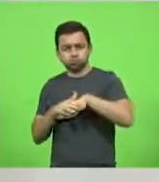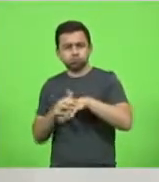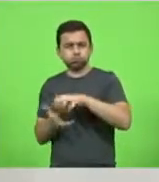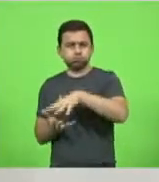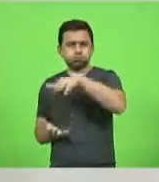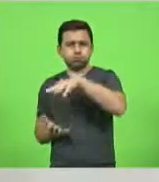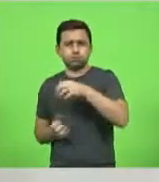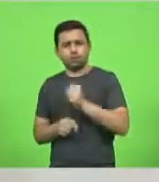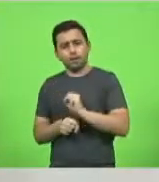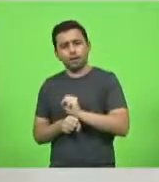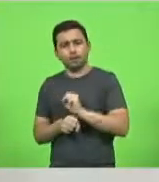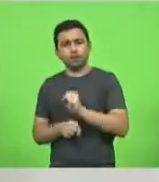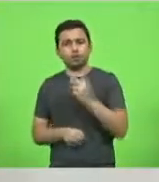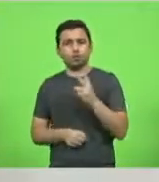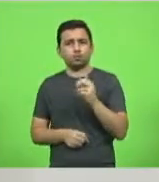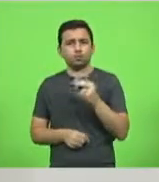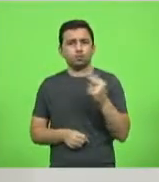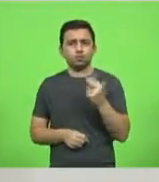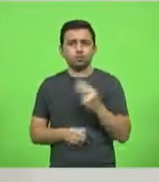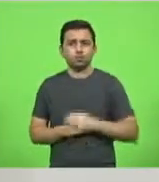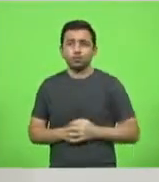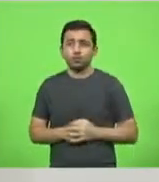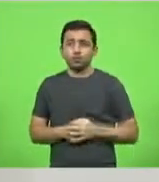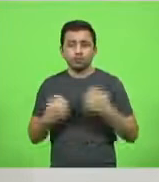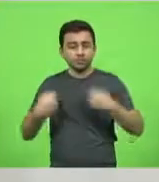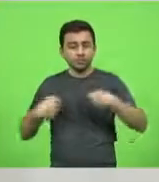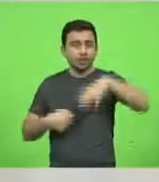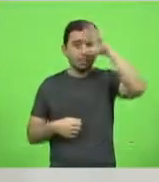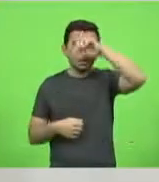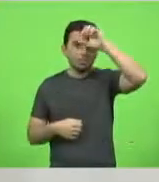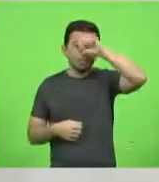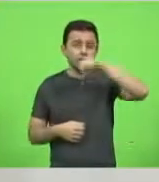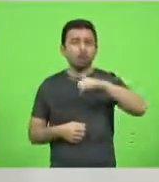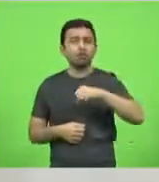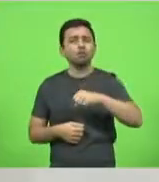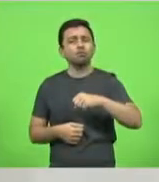Eles não aprenderam a lição com a gente em 2018? Não aprenderam?